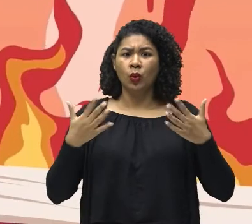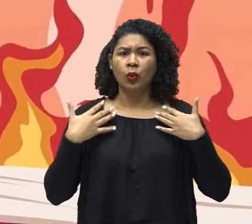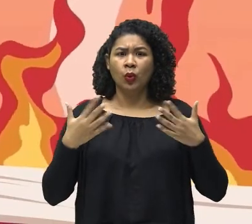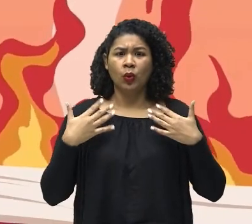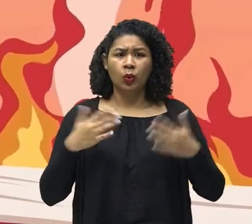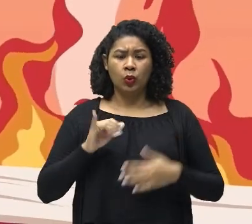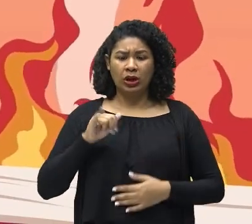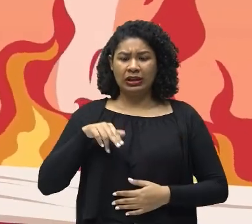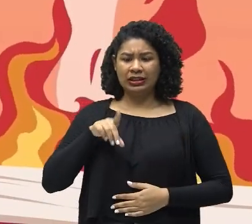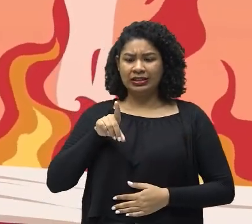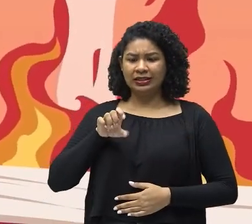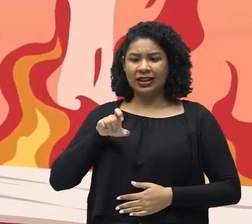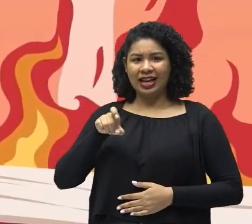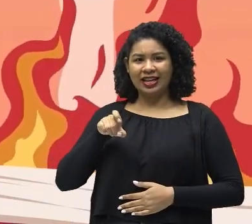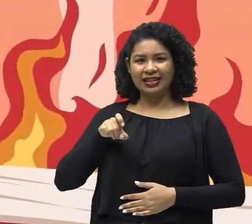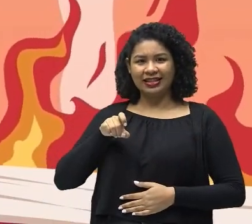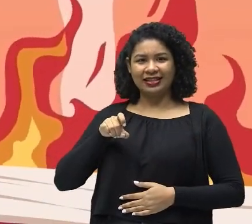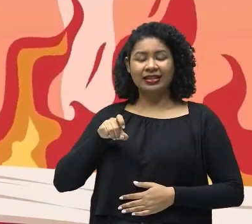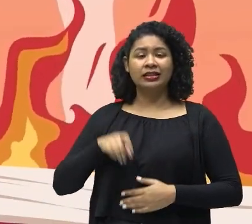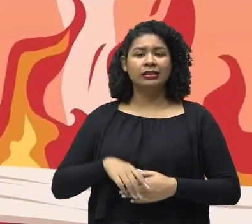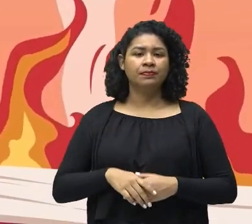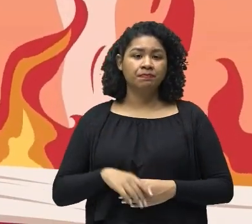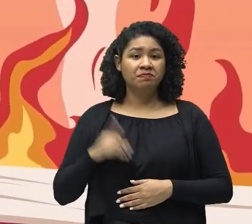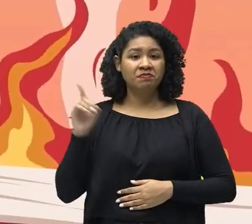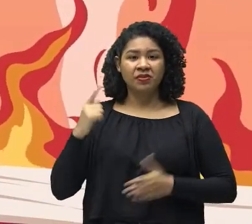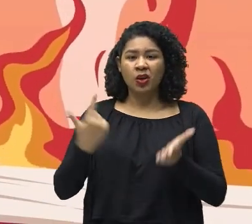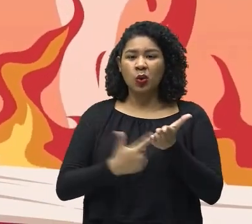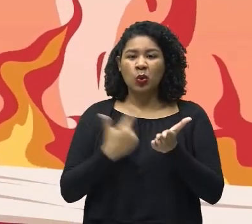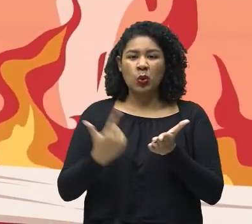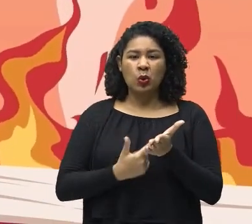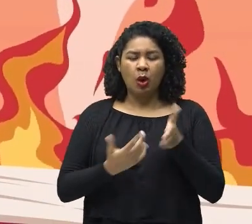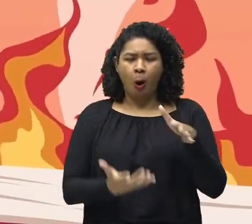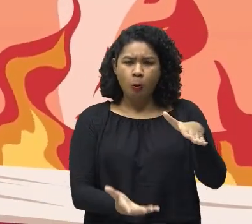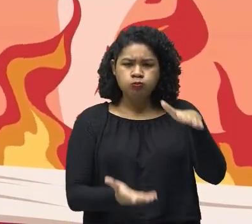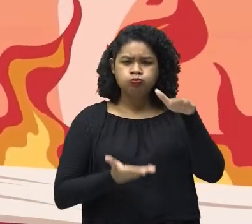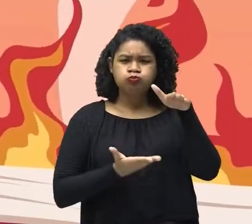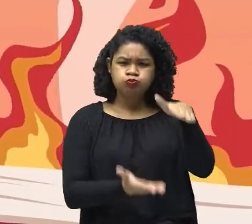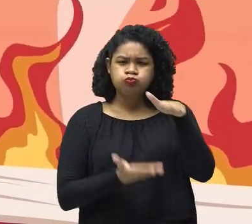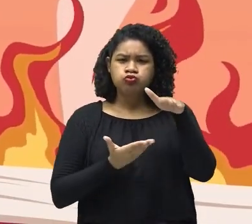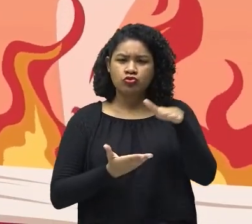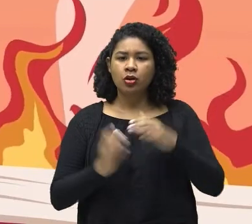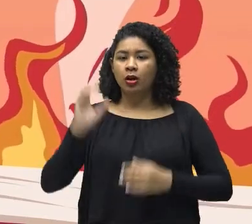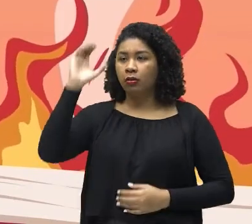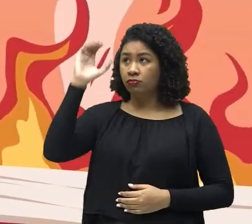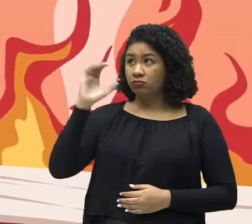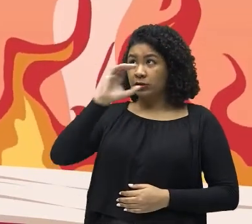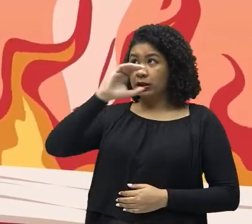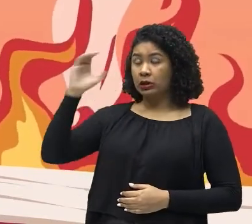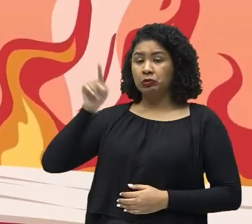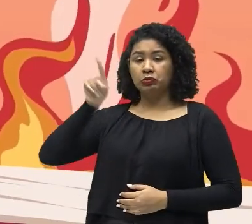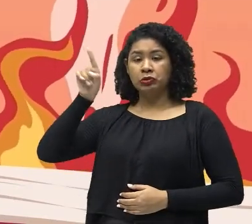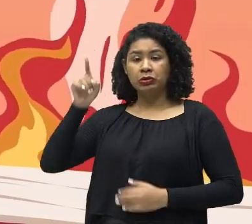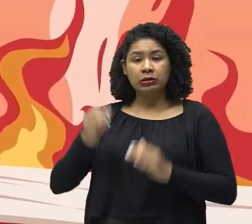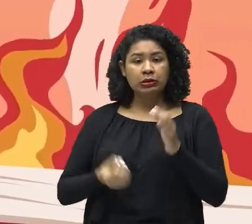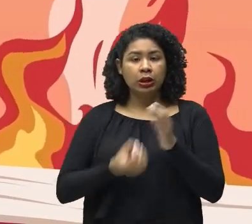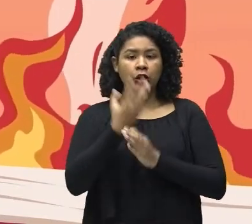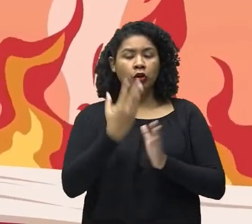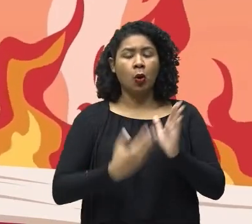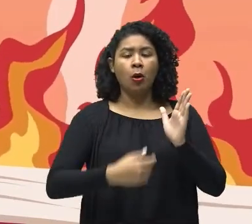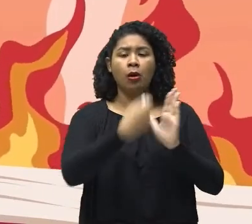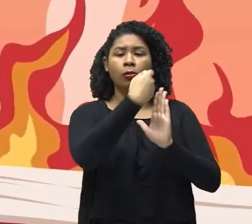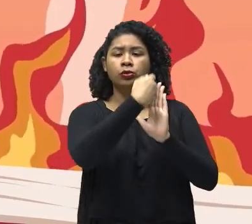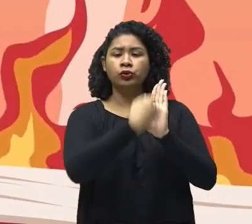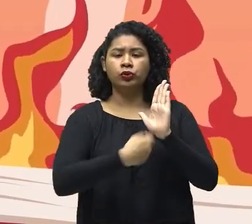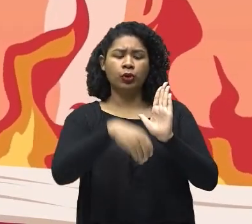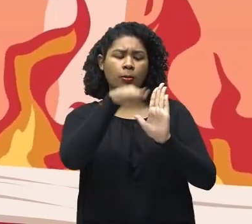Índex Libroro Proibitorum Era um grande livro Que foi criado pela igreja católica Para estar listado Todos os